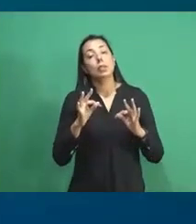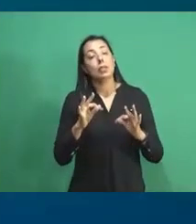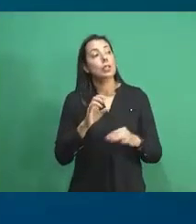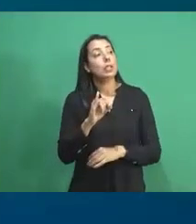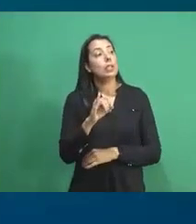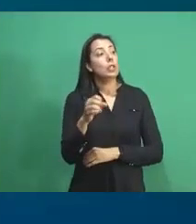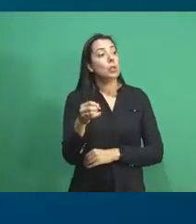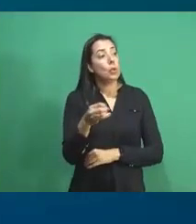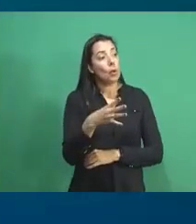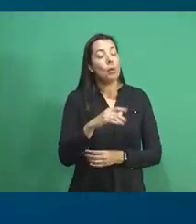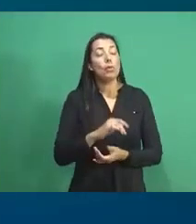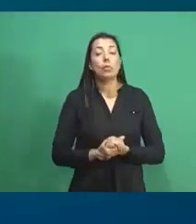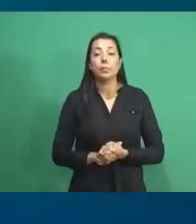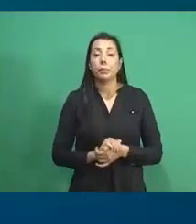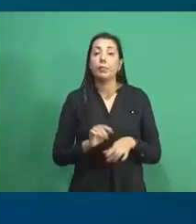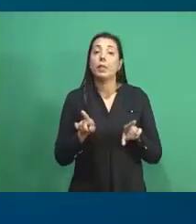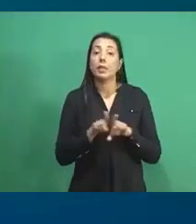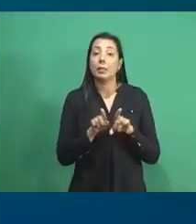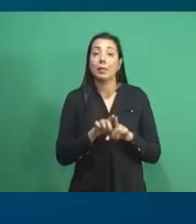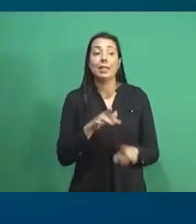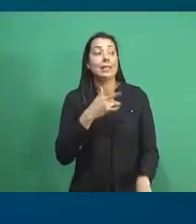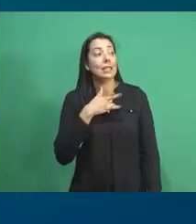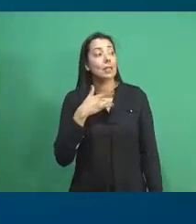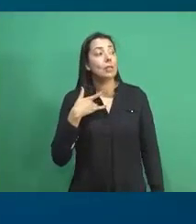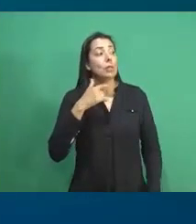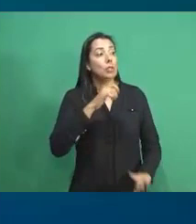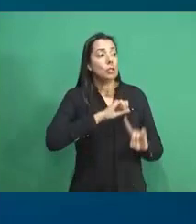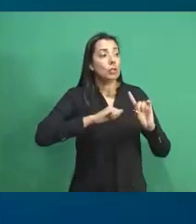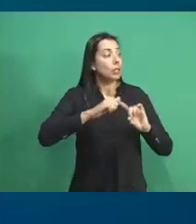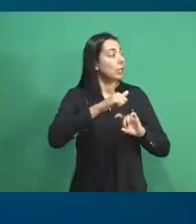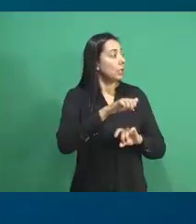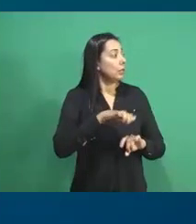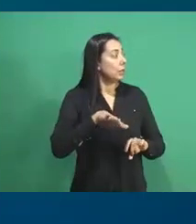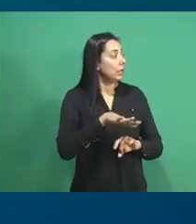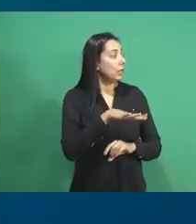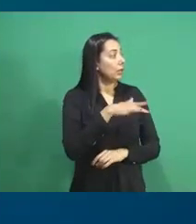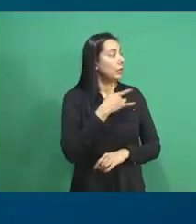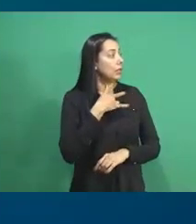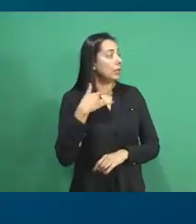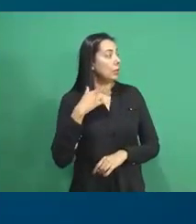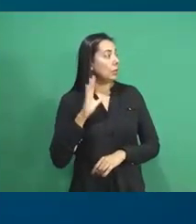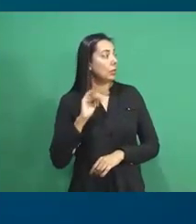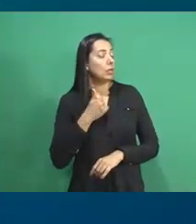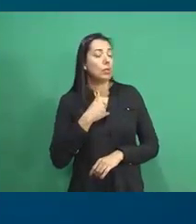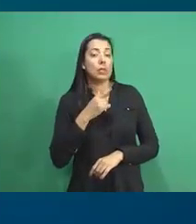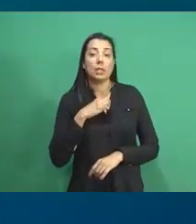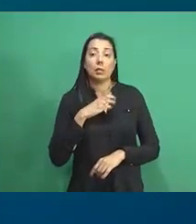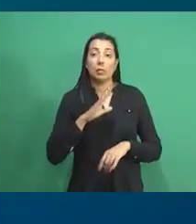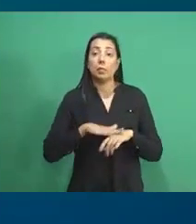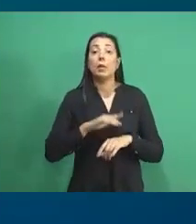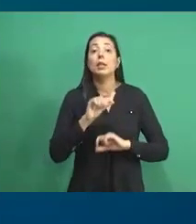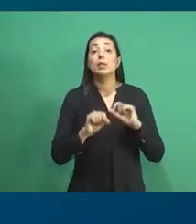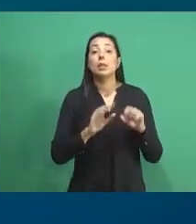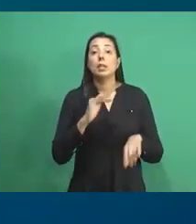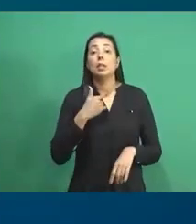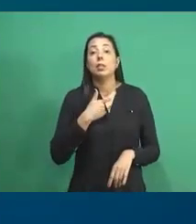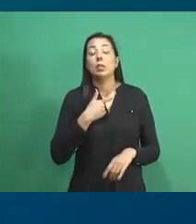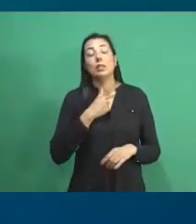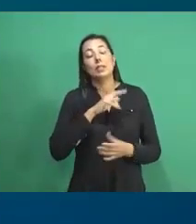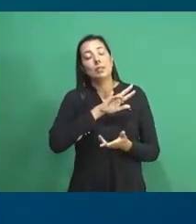inovação e também com saúde, sociedade, ambiente e saúde, que é uma outra coordenação que nós temos. Mas a nossa